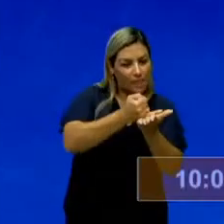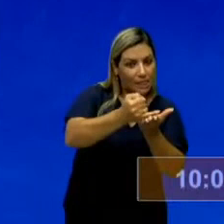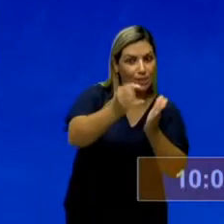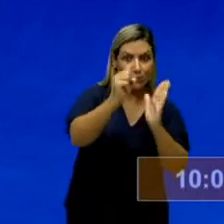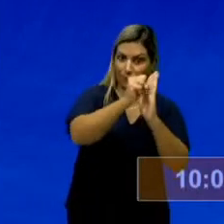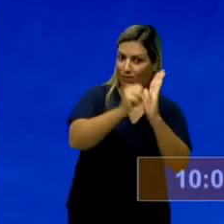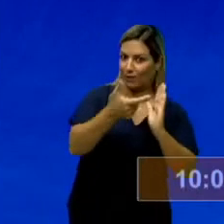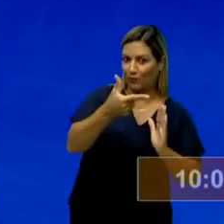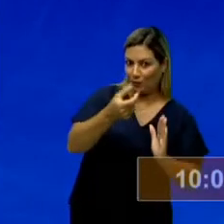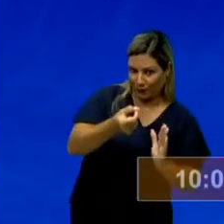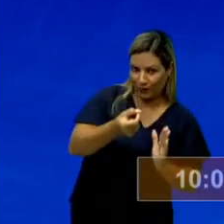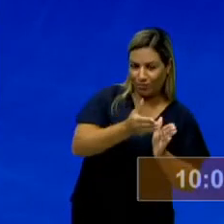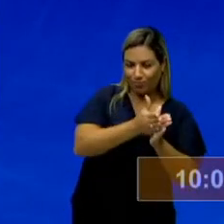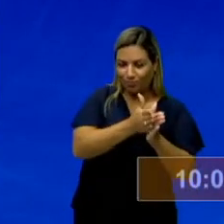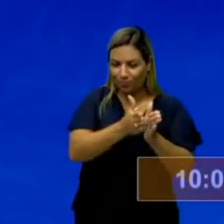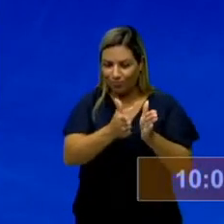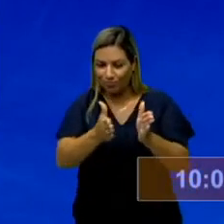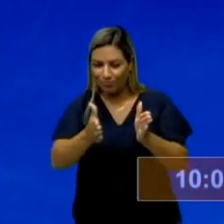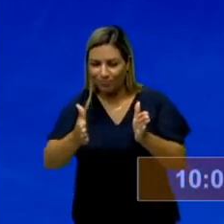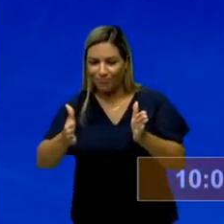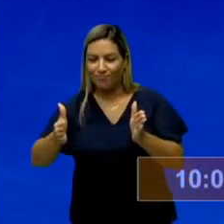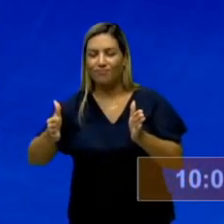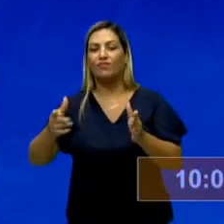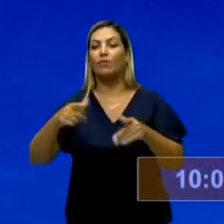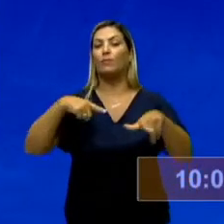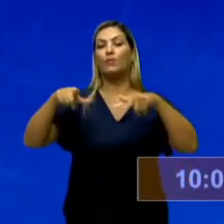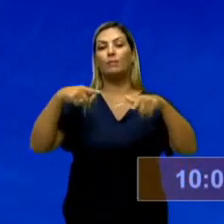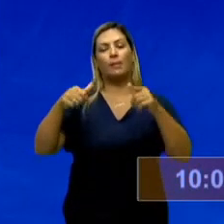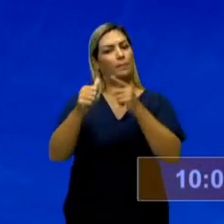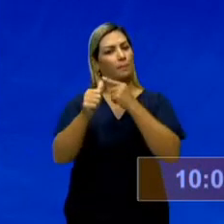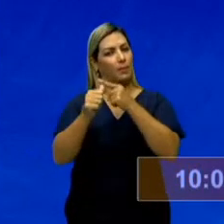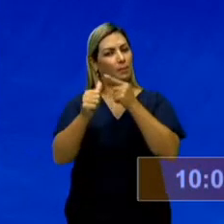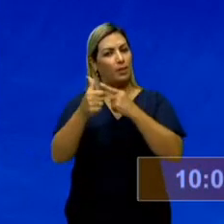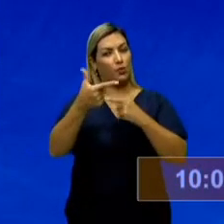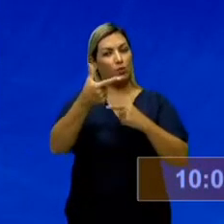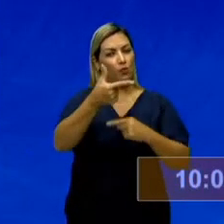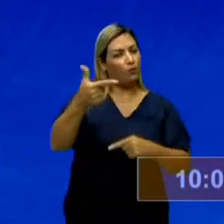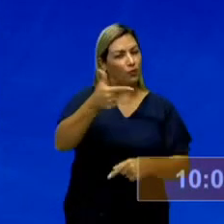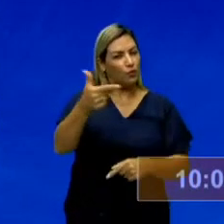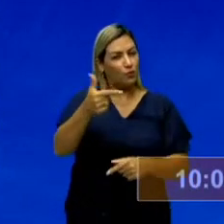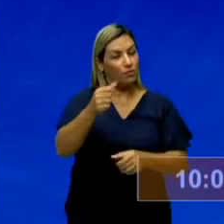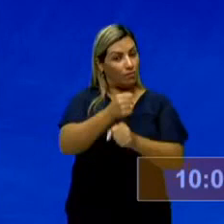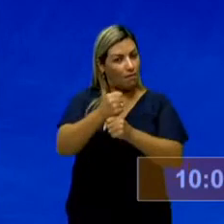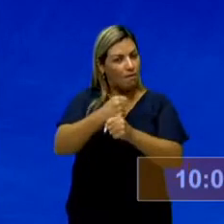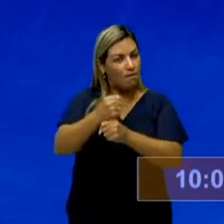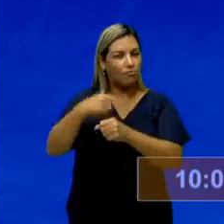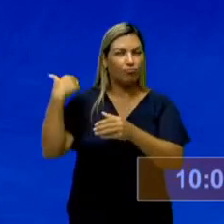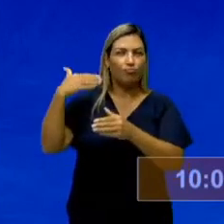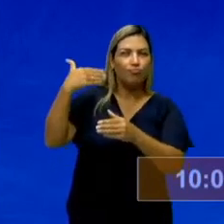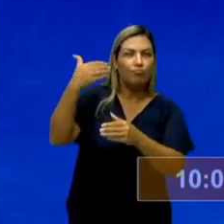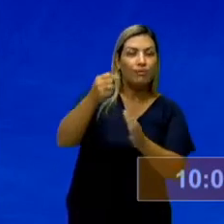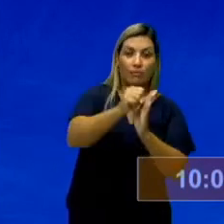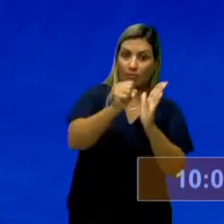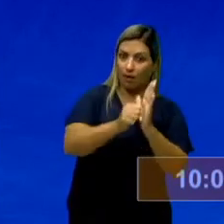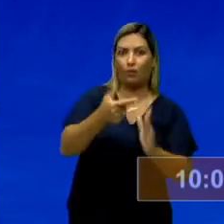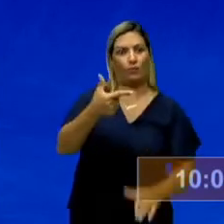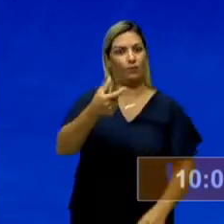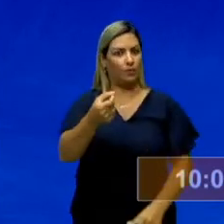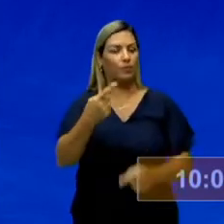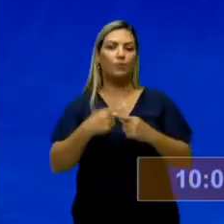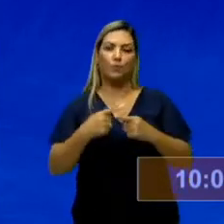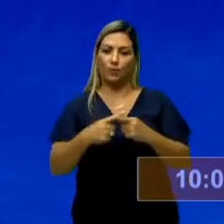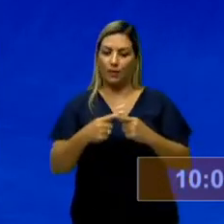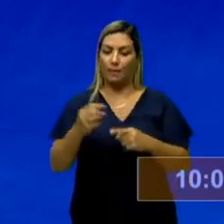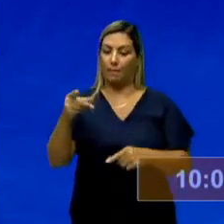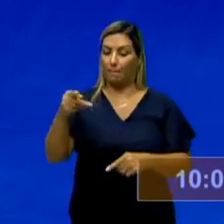século XX. Então nós vamos trabalhar esses primeiros 22 anos do século XX. Por quê? Porque